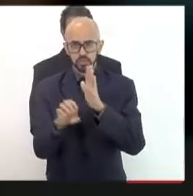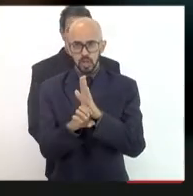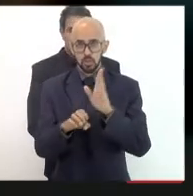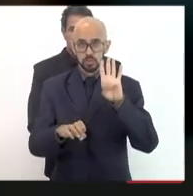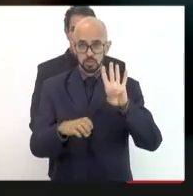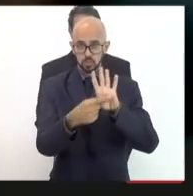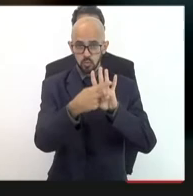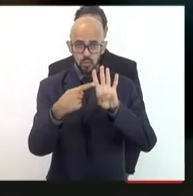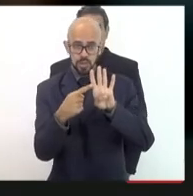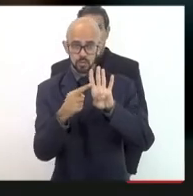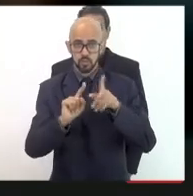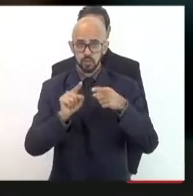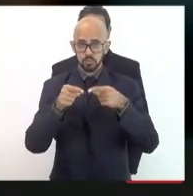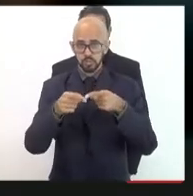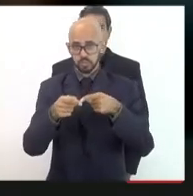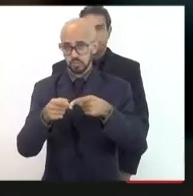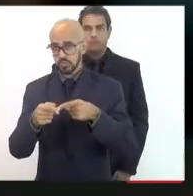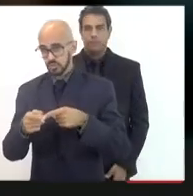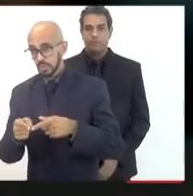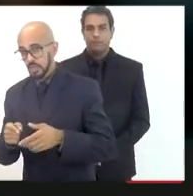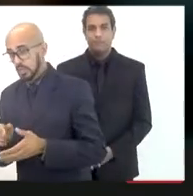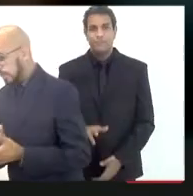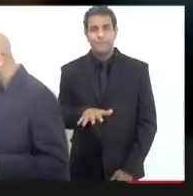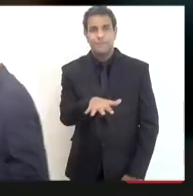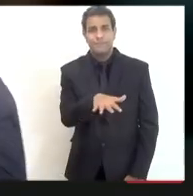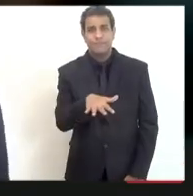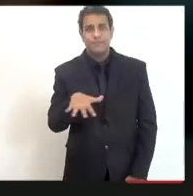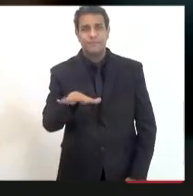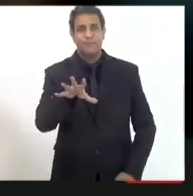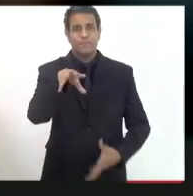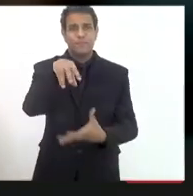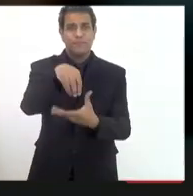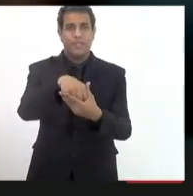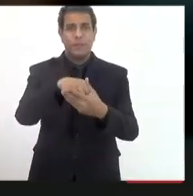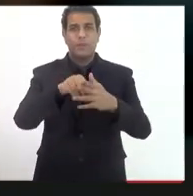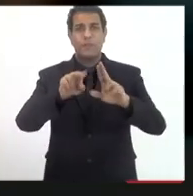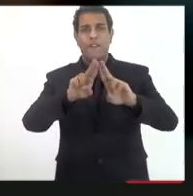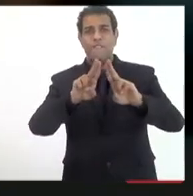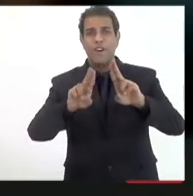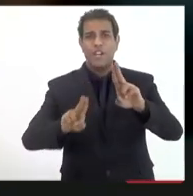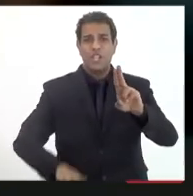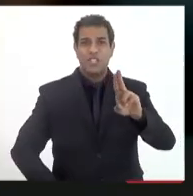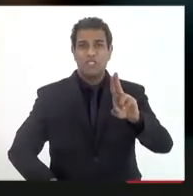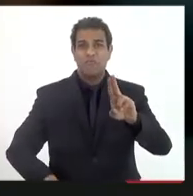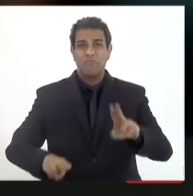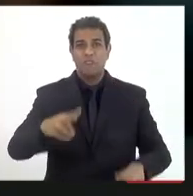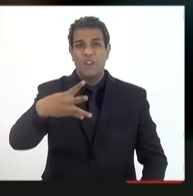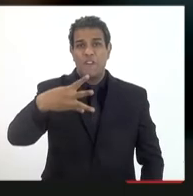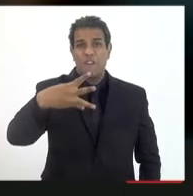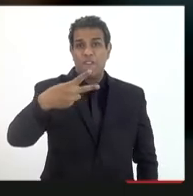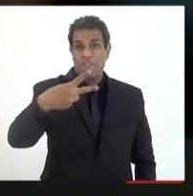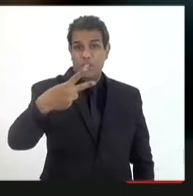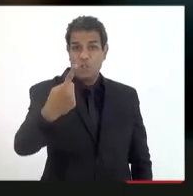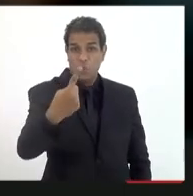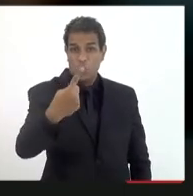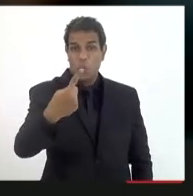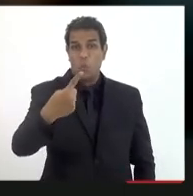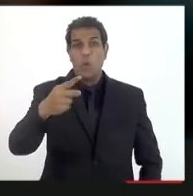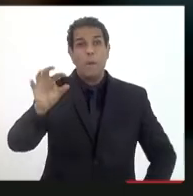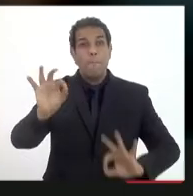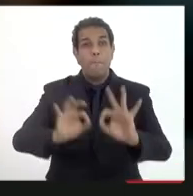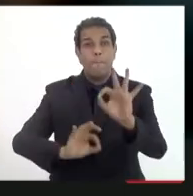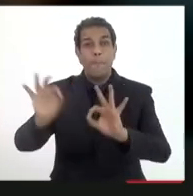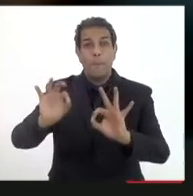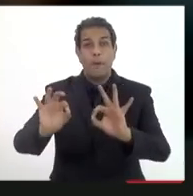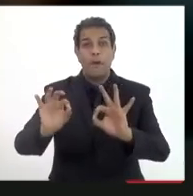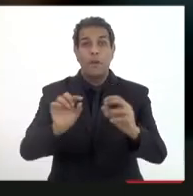objetivos não com os dezessete e dentro da UFRJ foram vinte e um projetos no objetivo